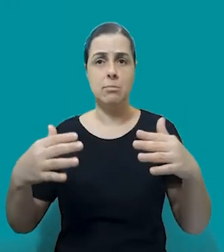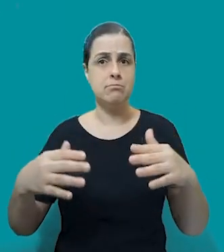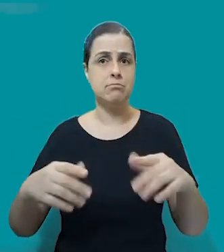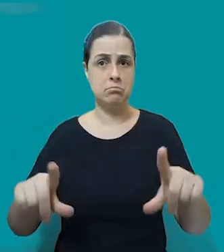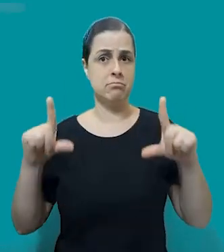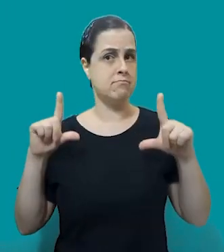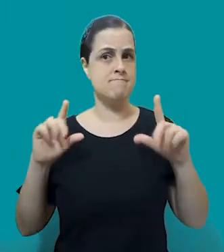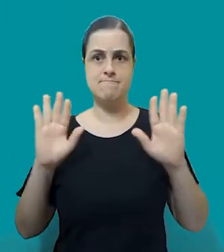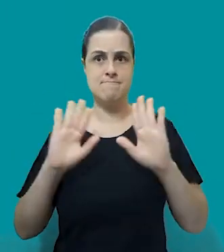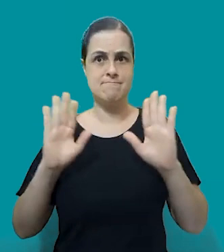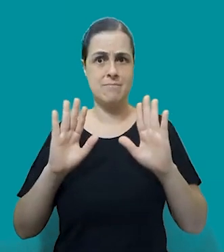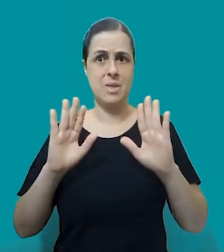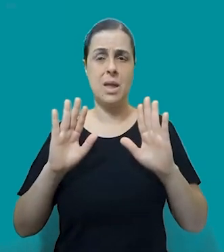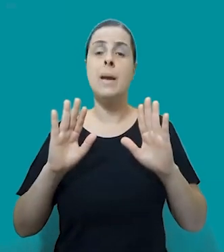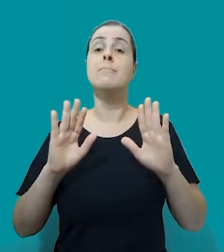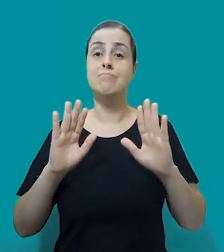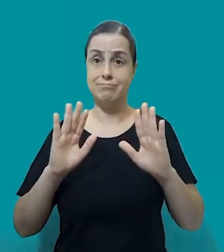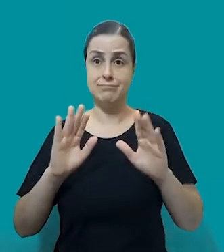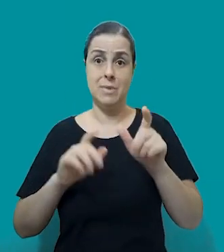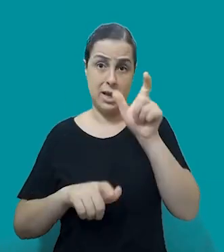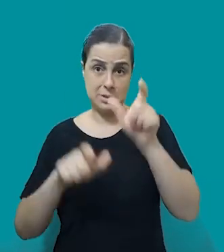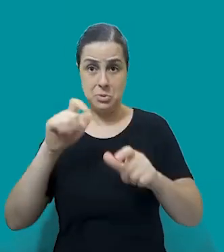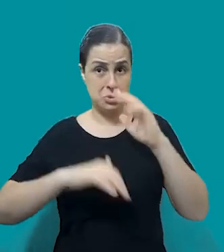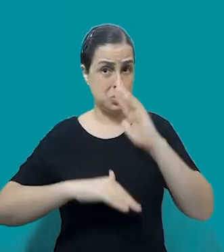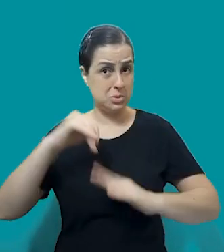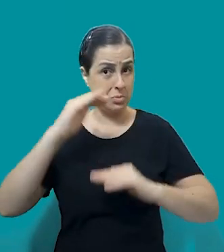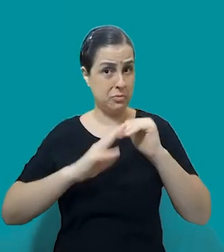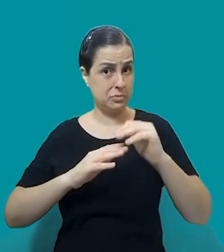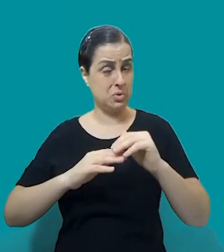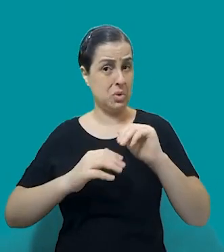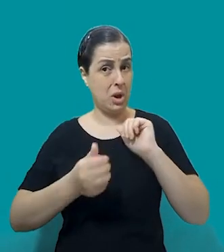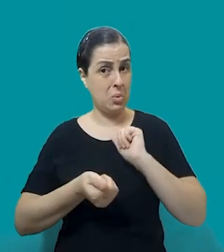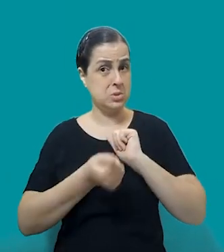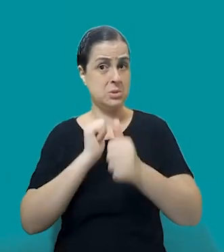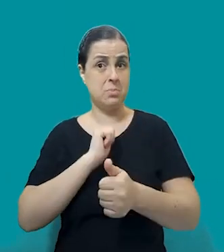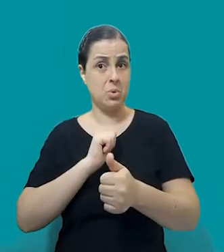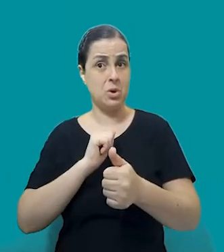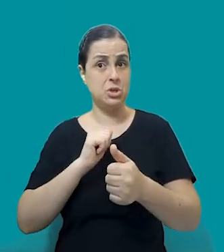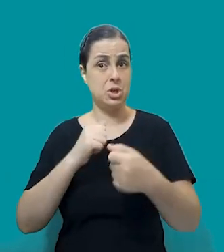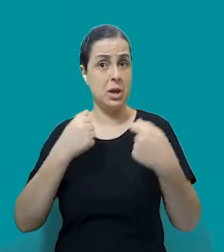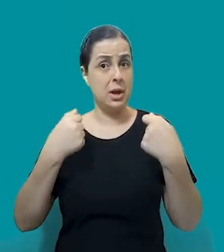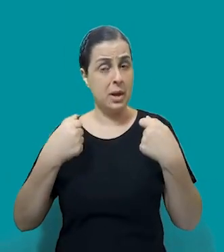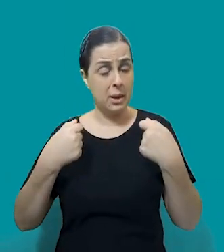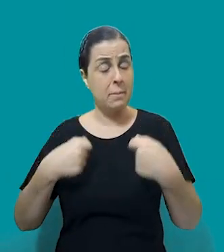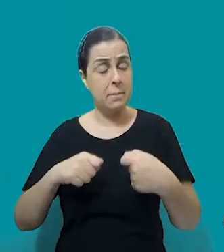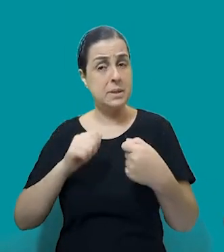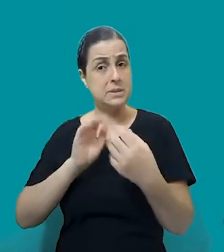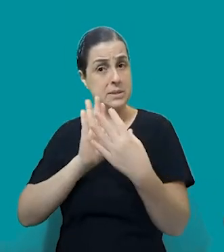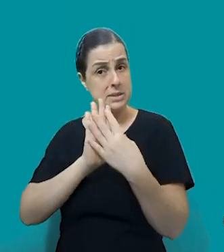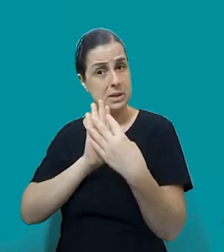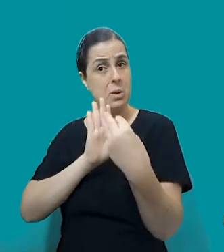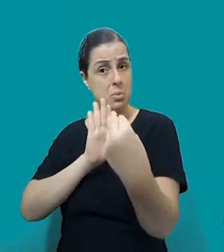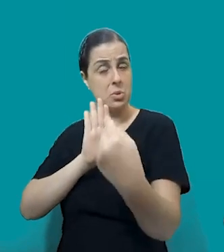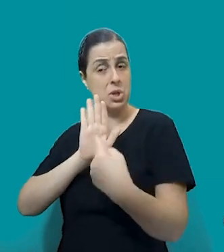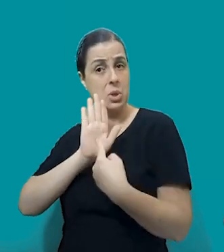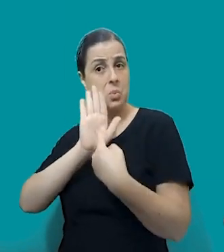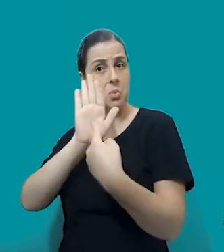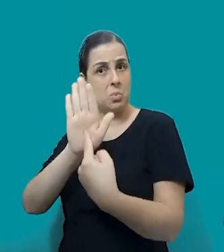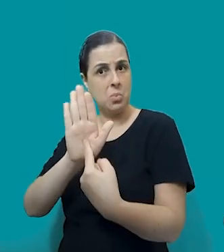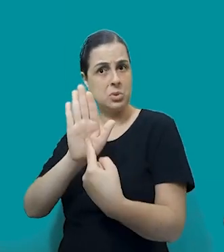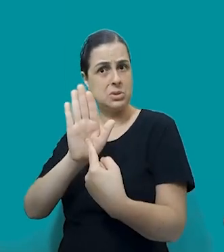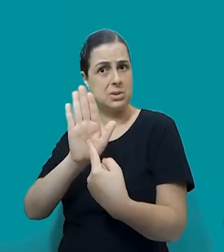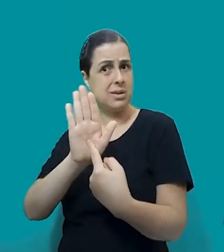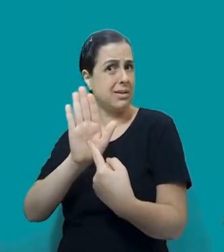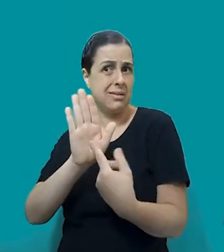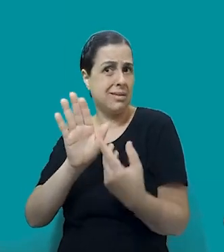esportistas, enfim. Mas também dos adultos, né? Eu acho que a punição acaba funcionando como uma forma de educação. A gente tem falado desses temas